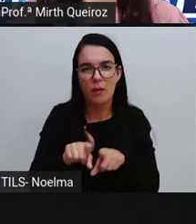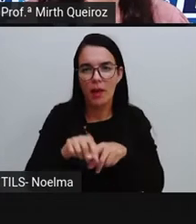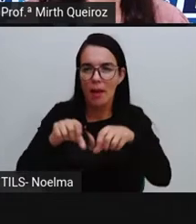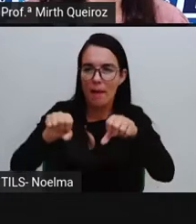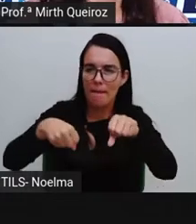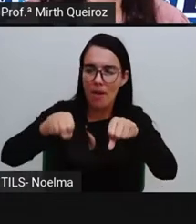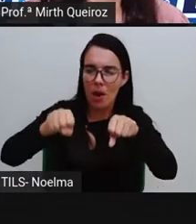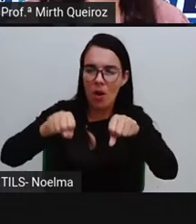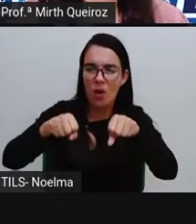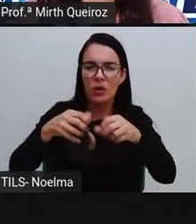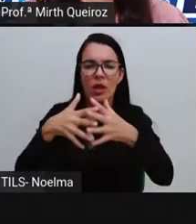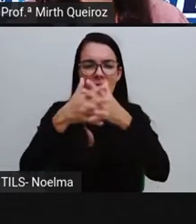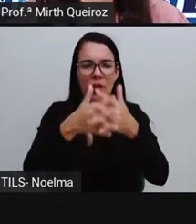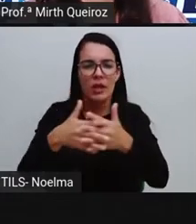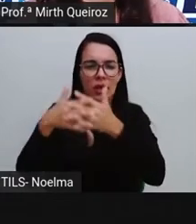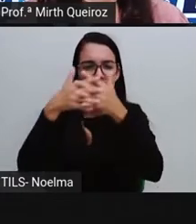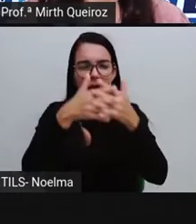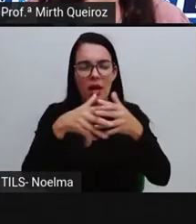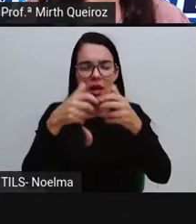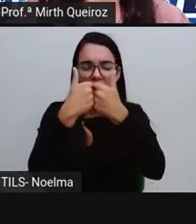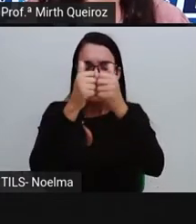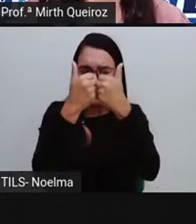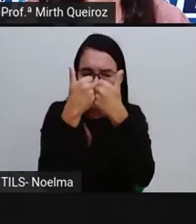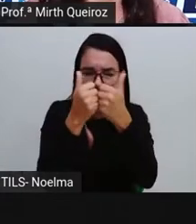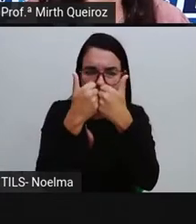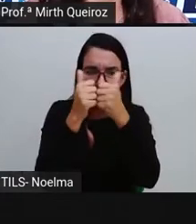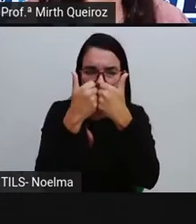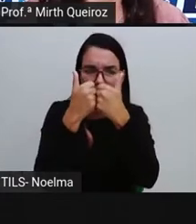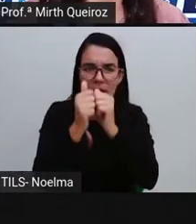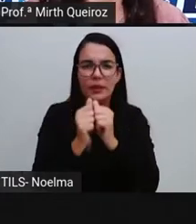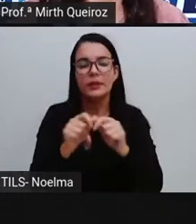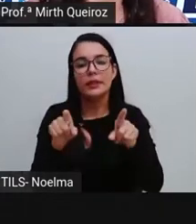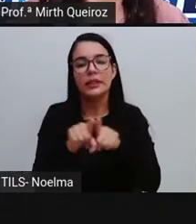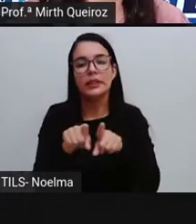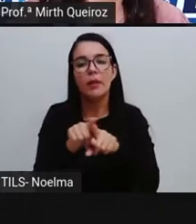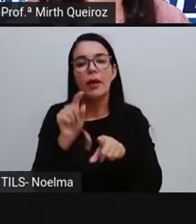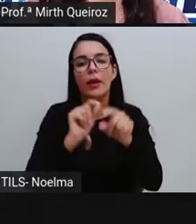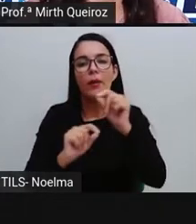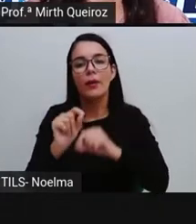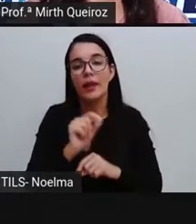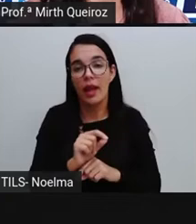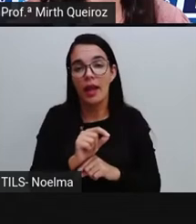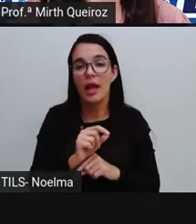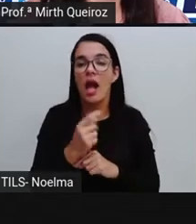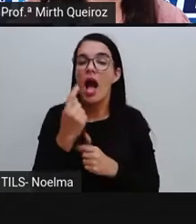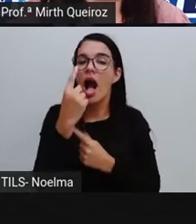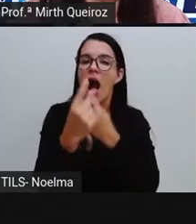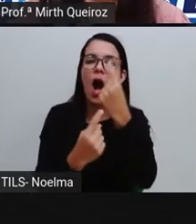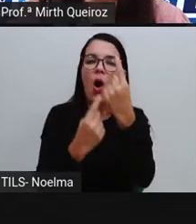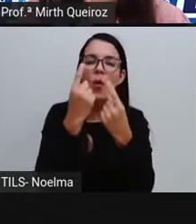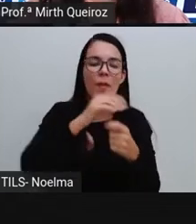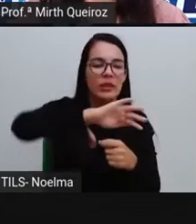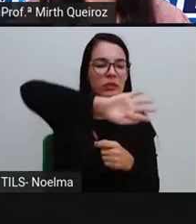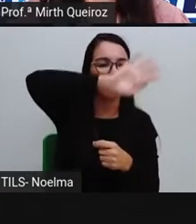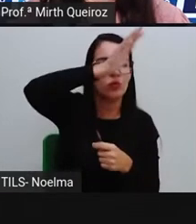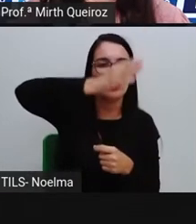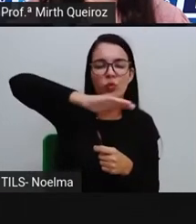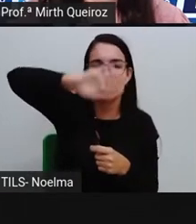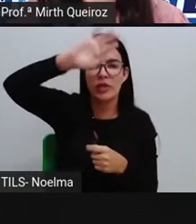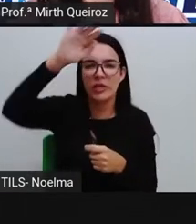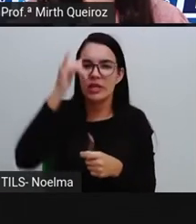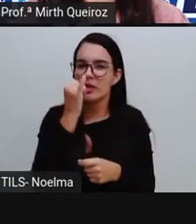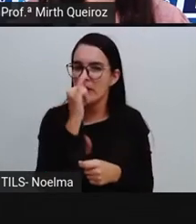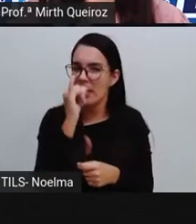motos, carros, caminhões, ônibus. E também sendo queimado no funcionamento das usinas termoelétricas.